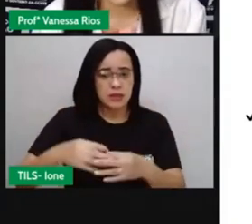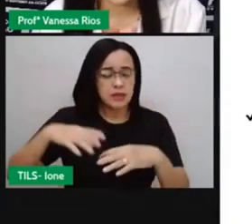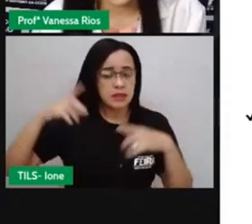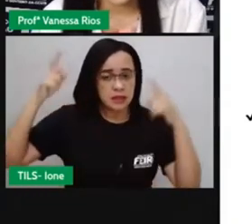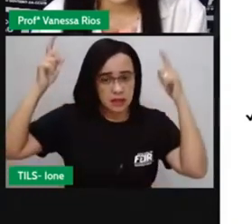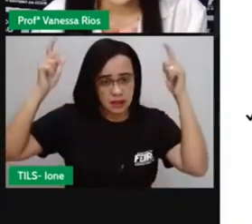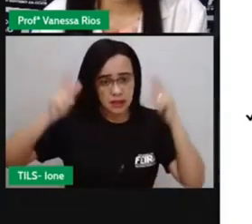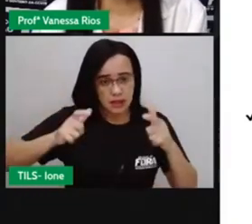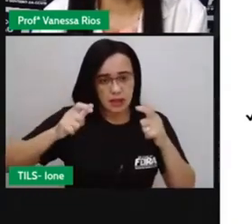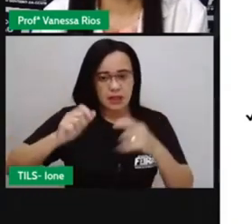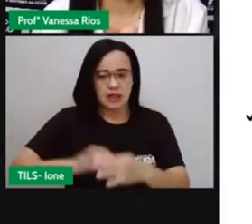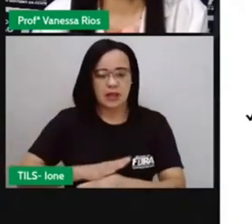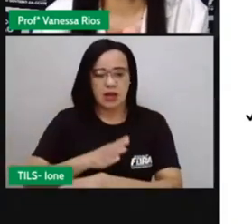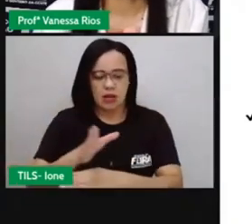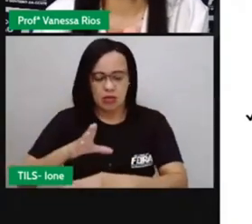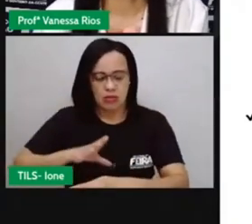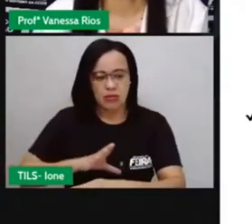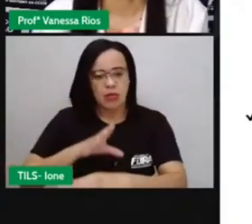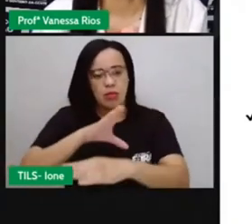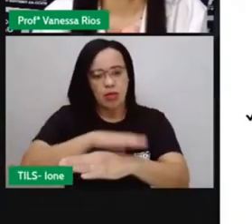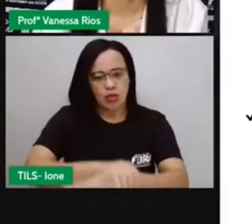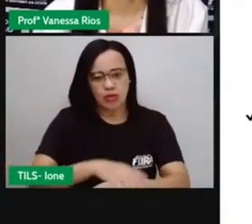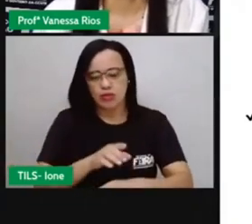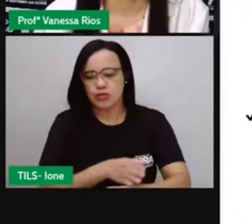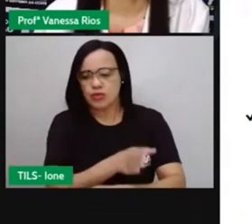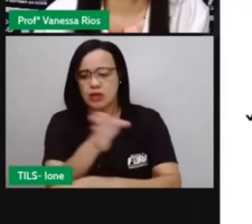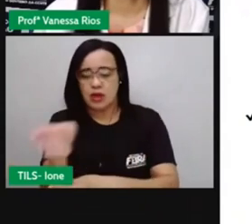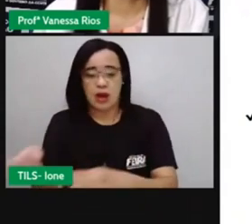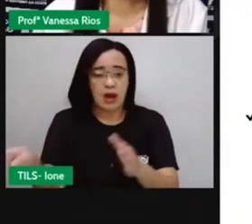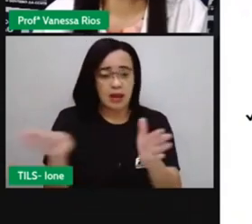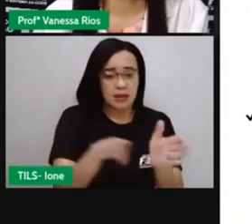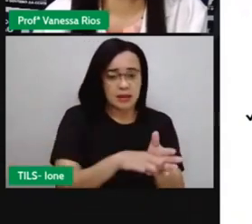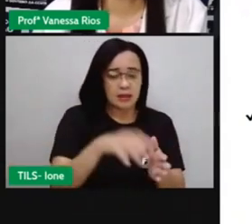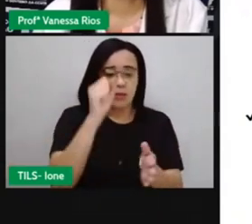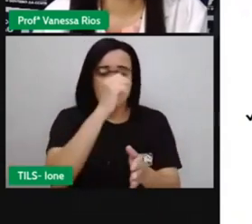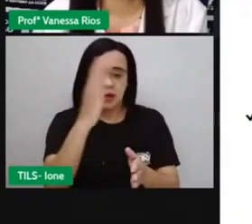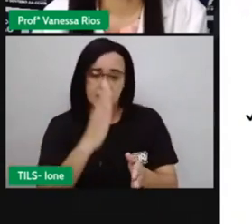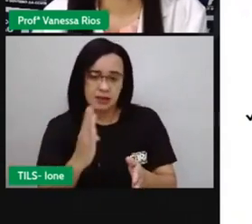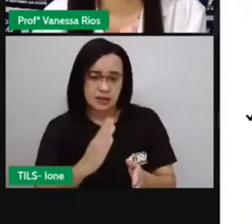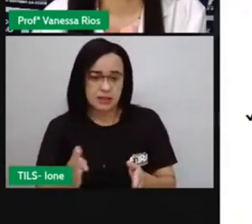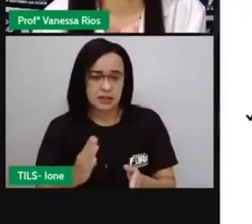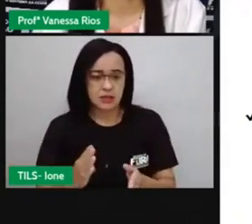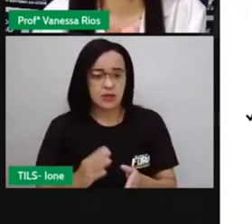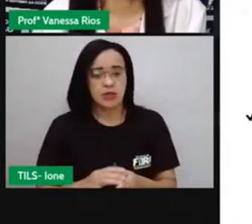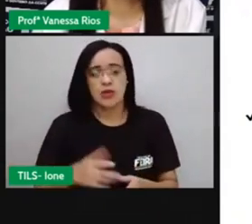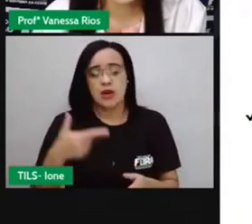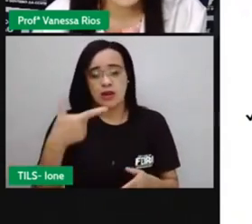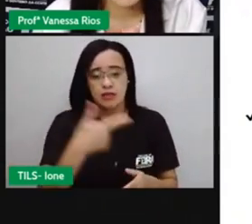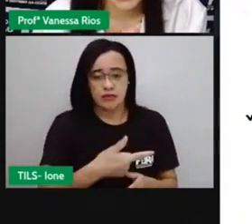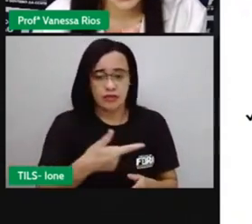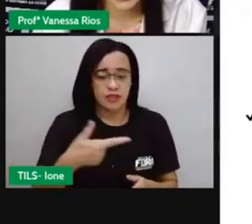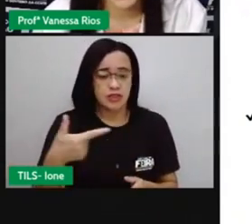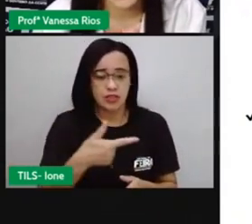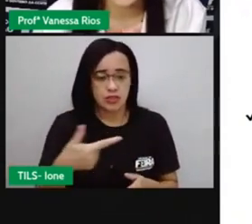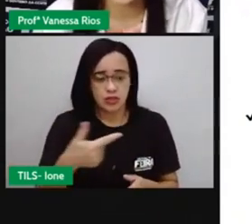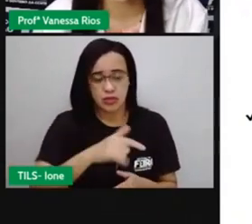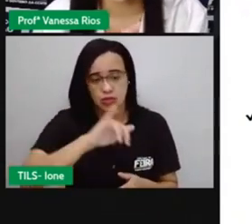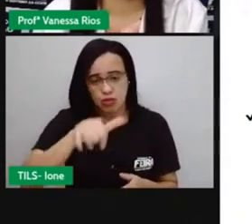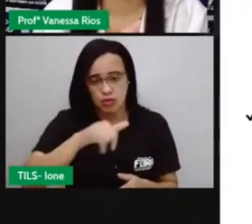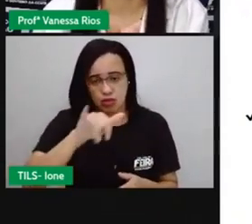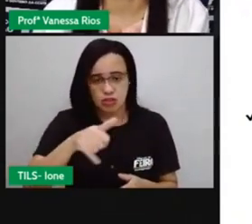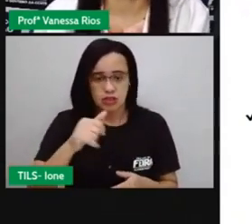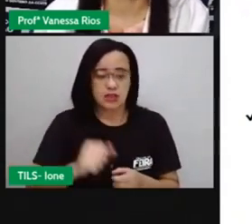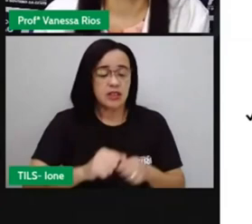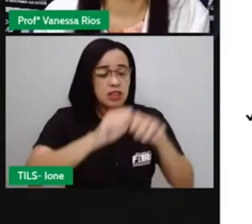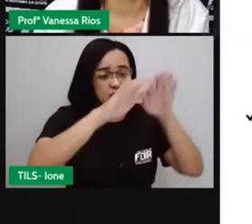Brasil. E aí, em 22 de janeiro de 1808, a família real aporta em Salvador. A gente